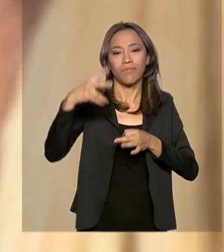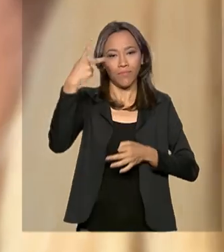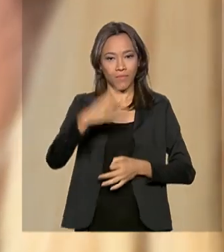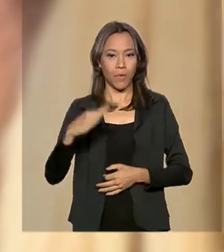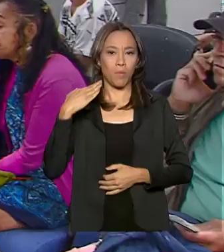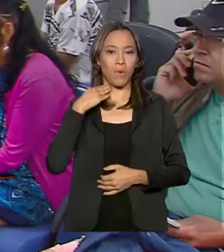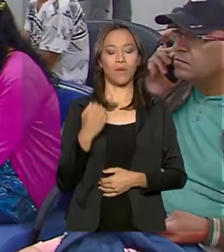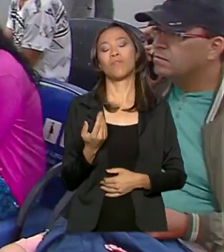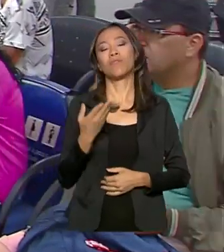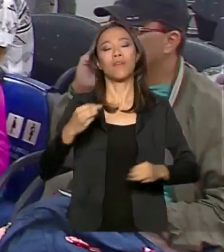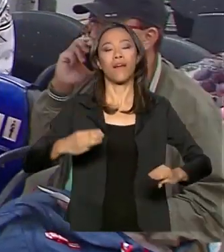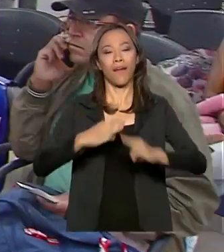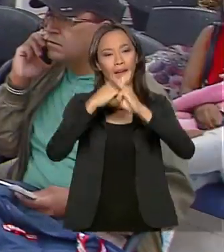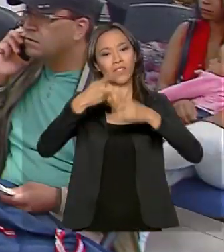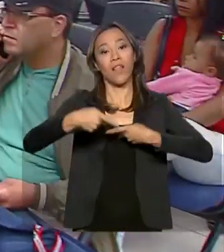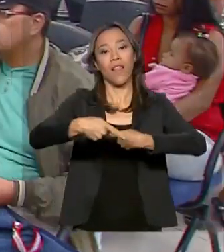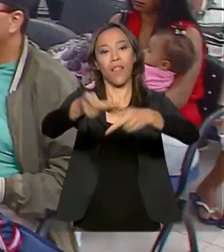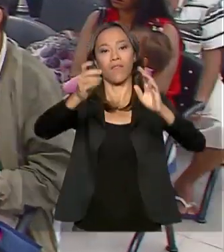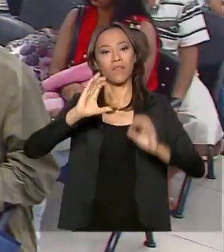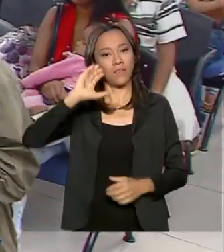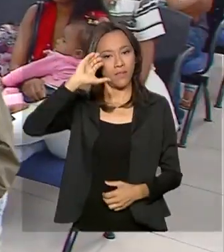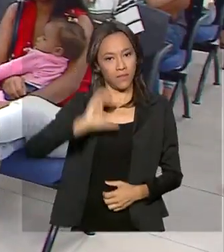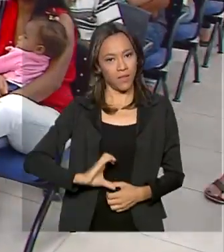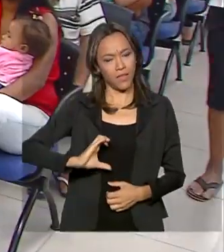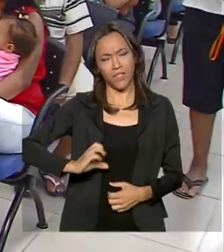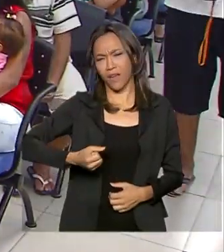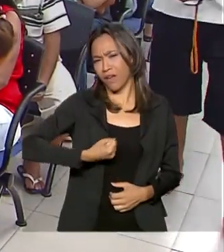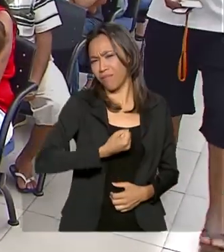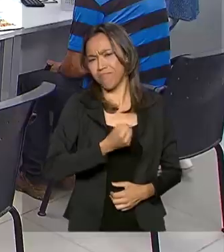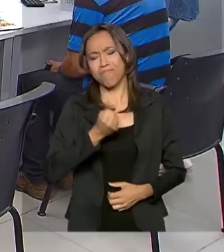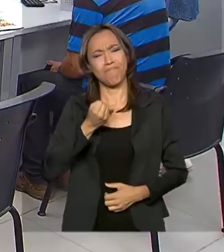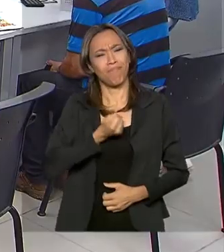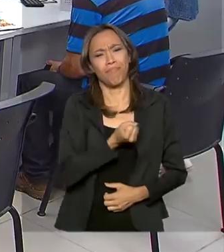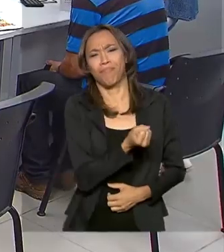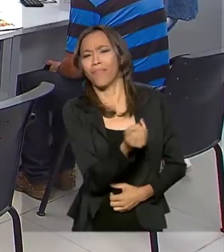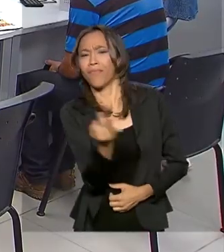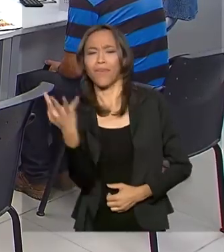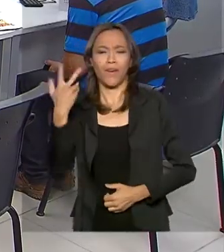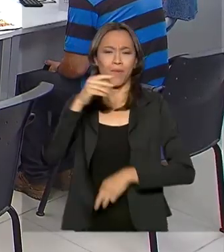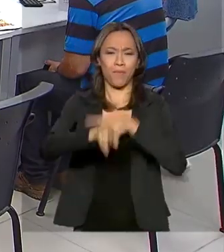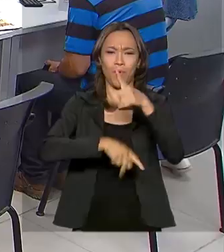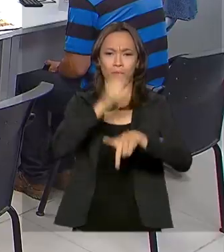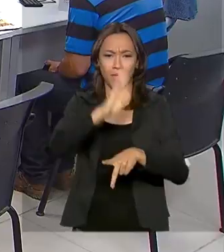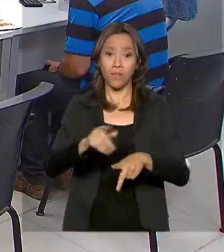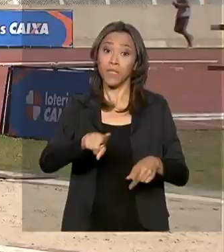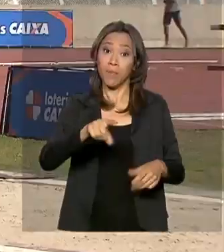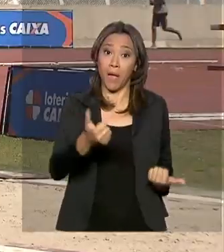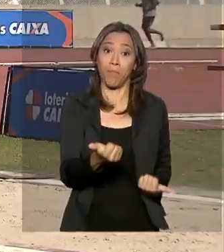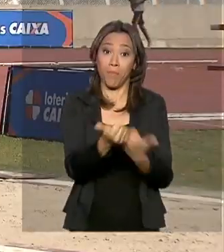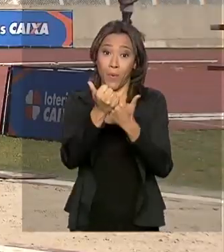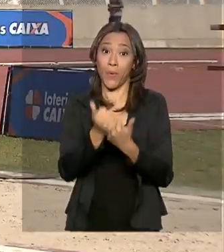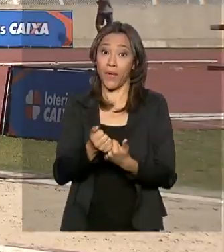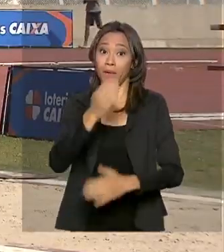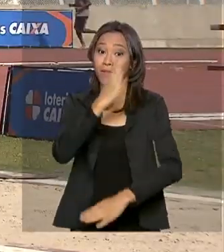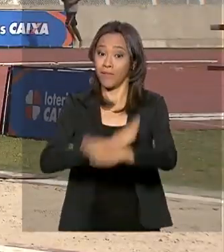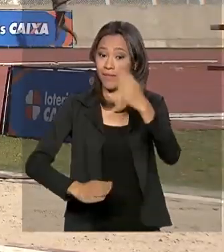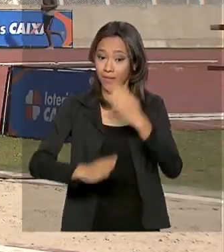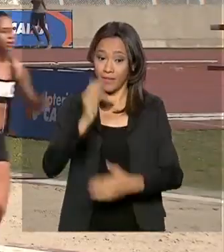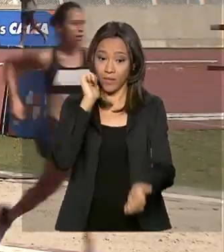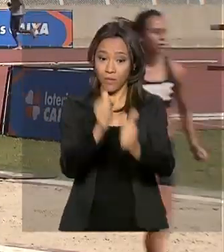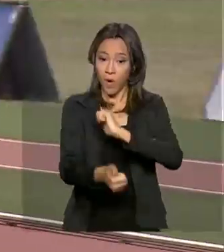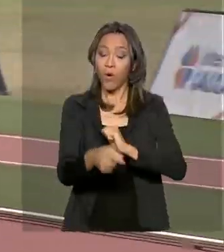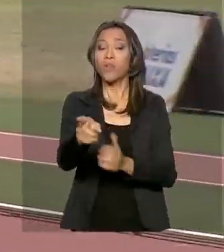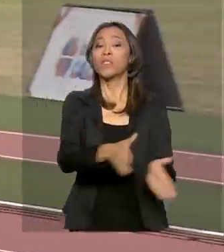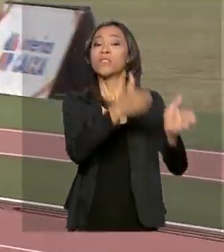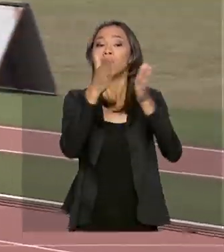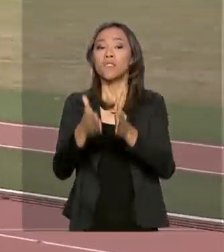leva cidadania a milhões de brasileiros. Além de banco, é patrocinadora do esporte paralímpico, apoiadora de atividades